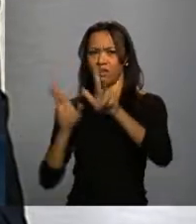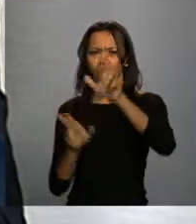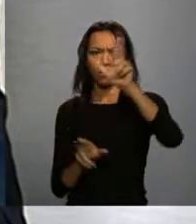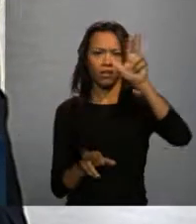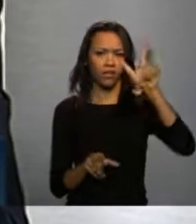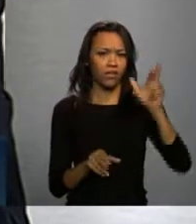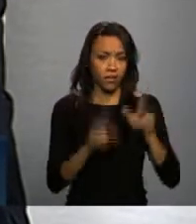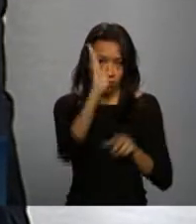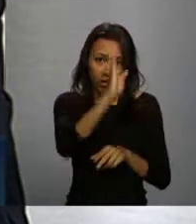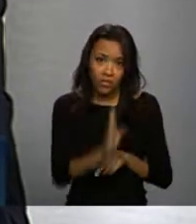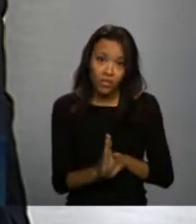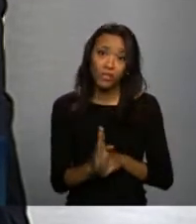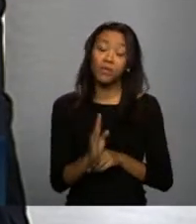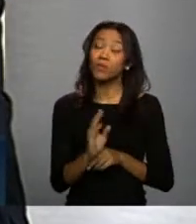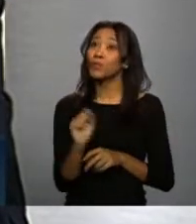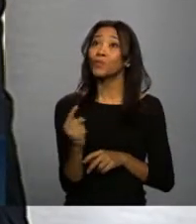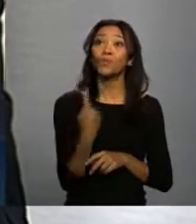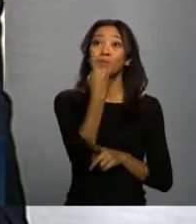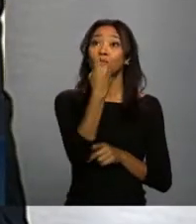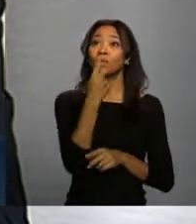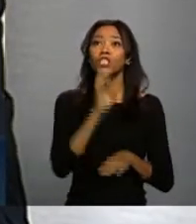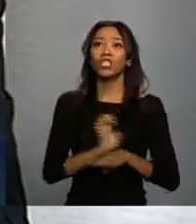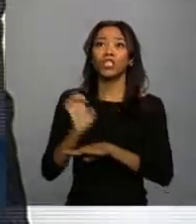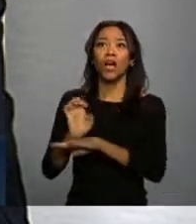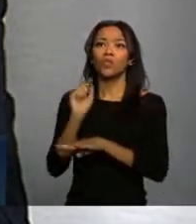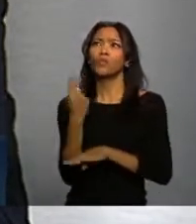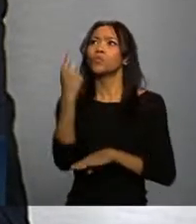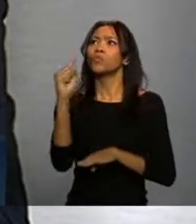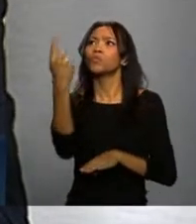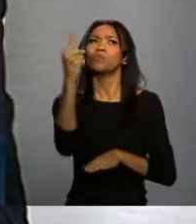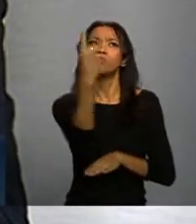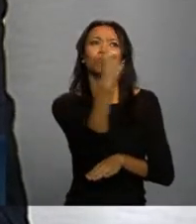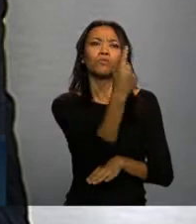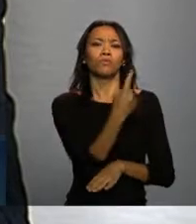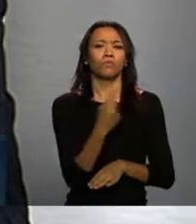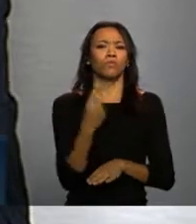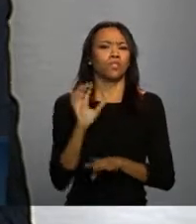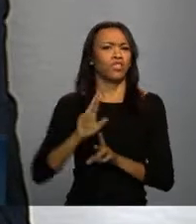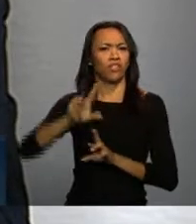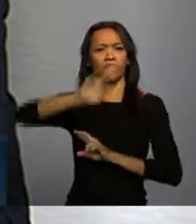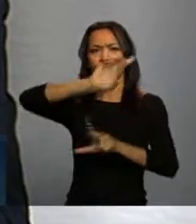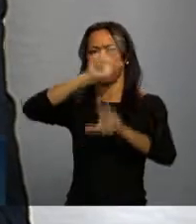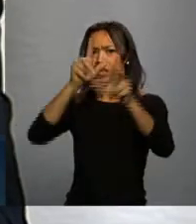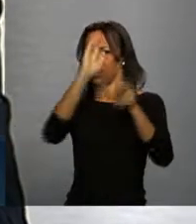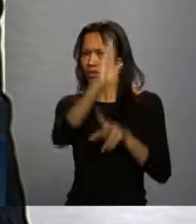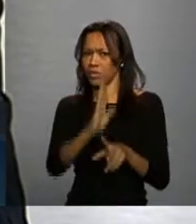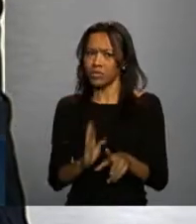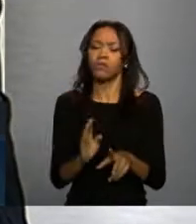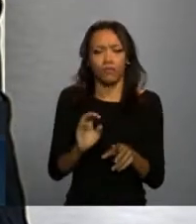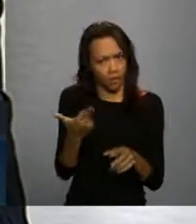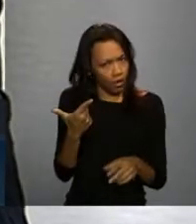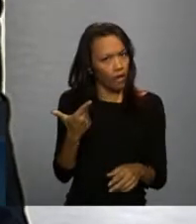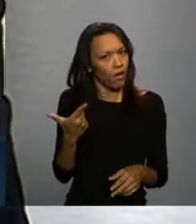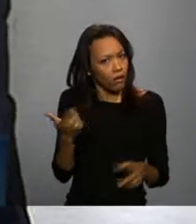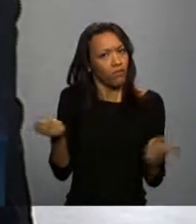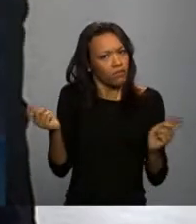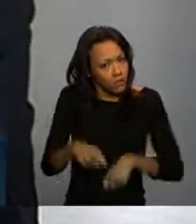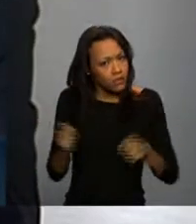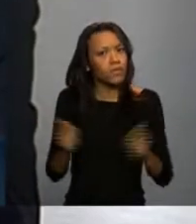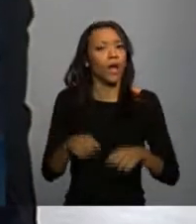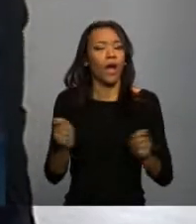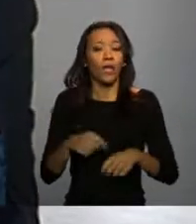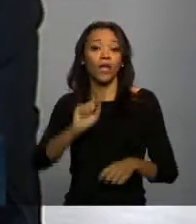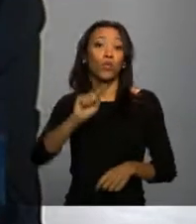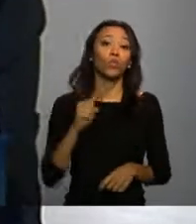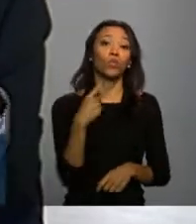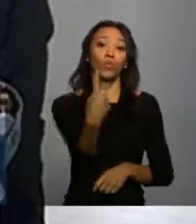com tanta singularidade, com estados com características tão diferentes, ele pode sim ter uma rede que avança